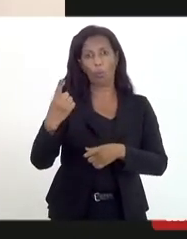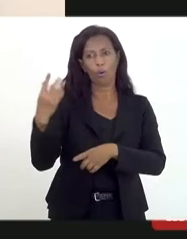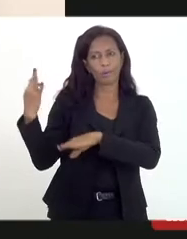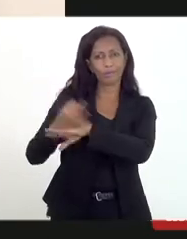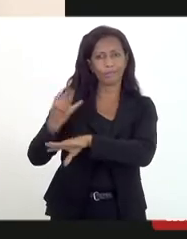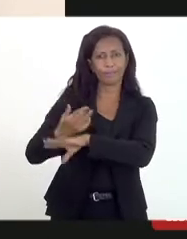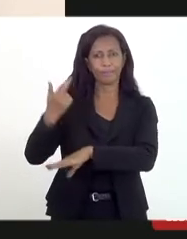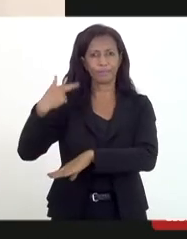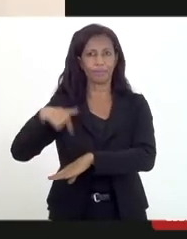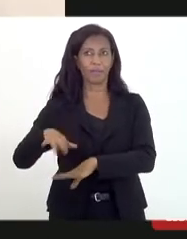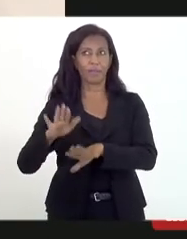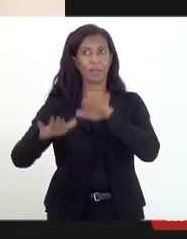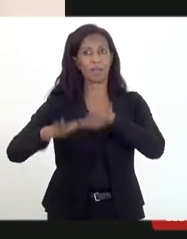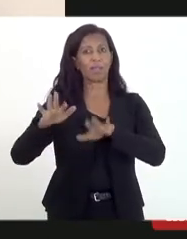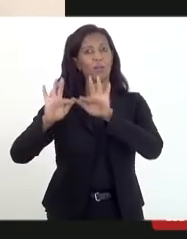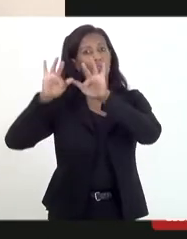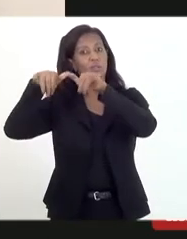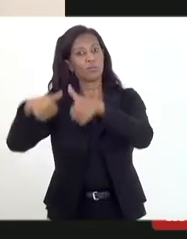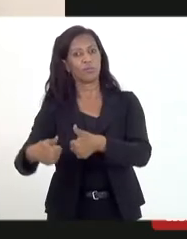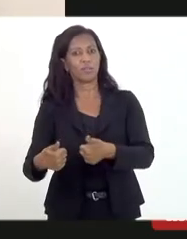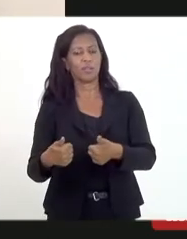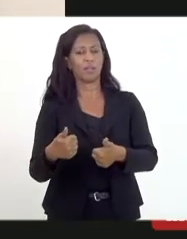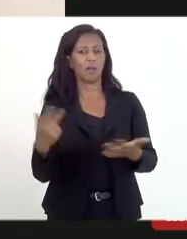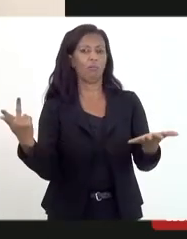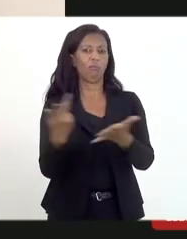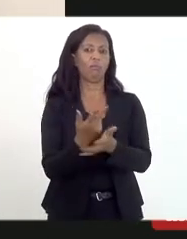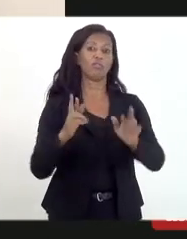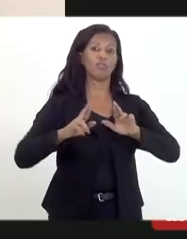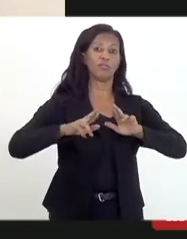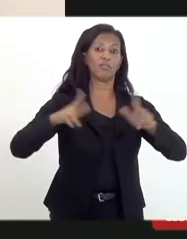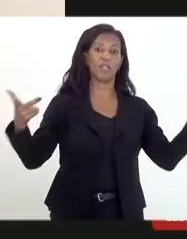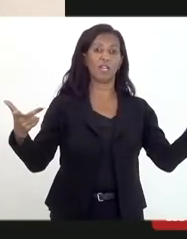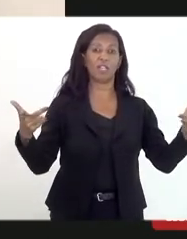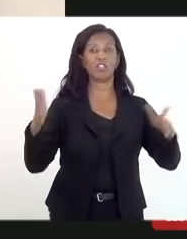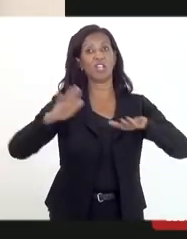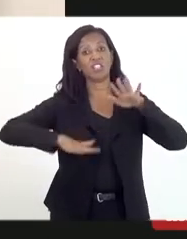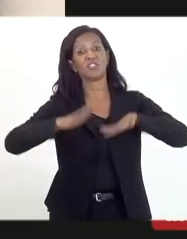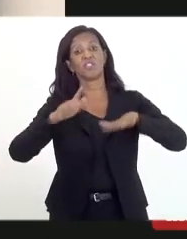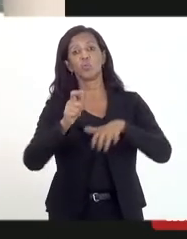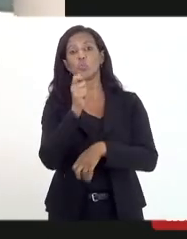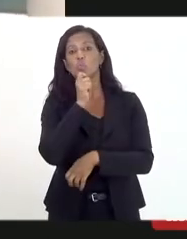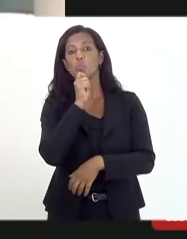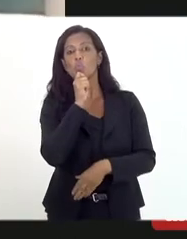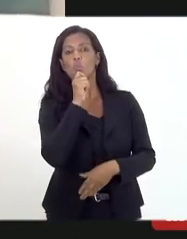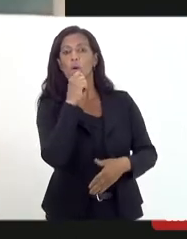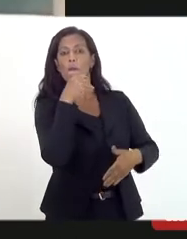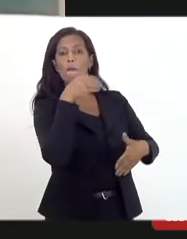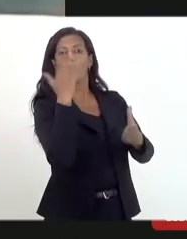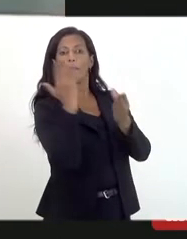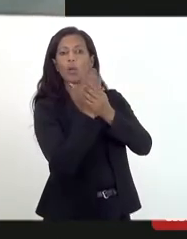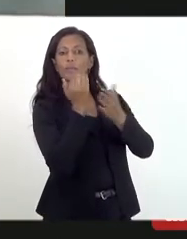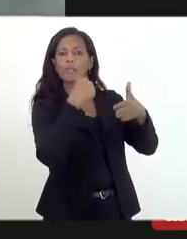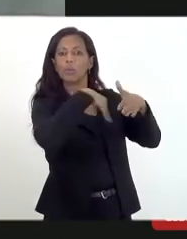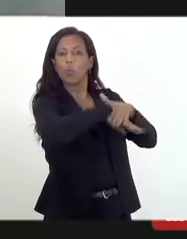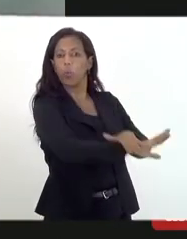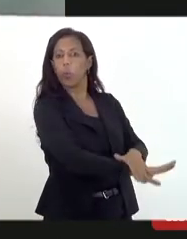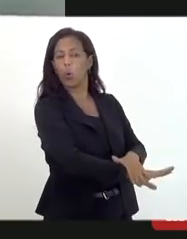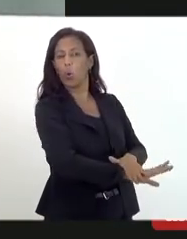de repente, o desfecho não teria sido desse modo. De repente, não teria havido o arquivamento quanto a